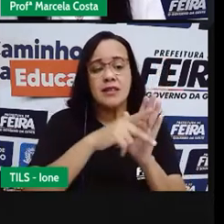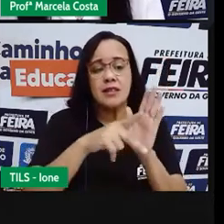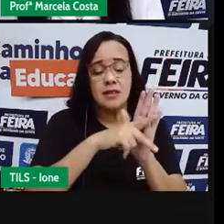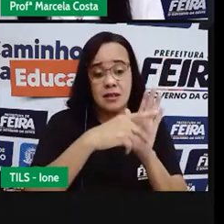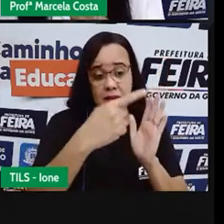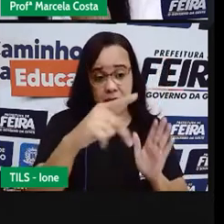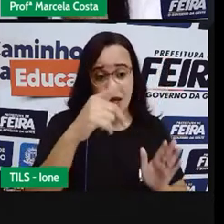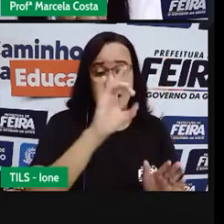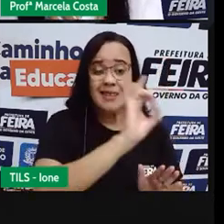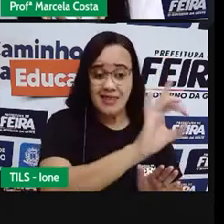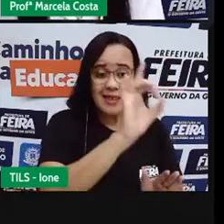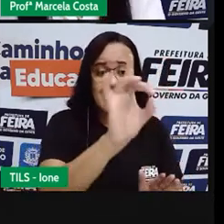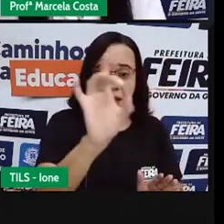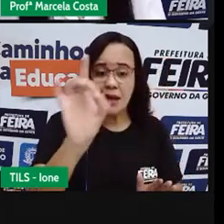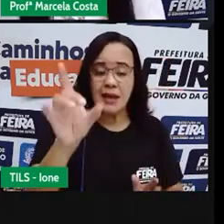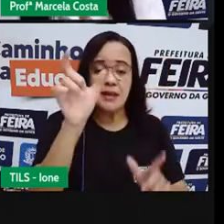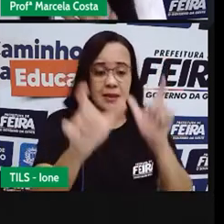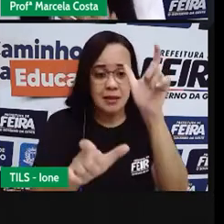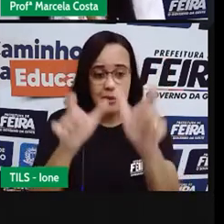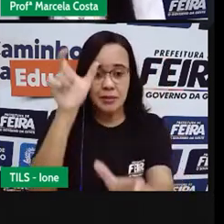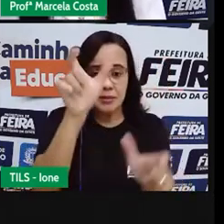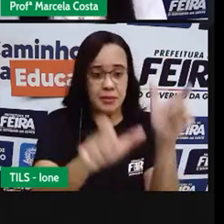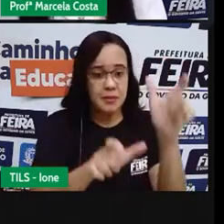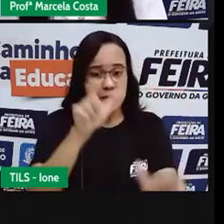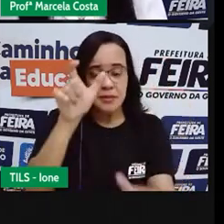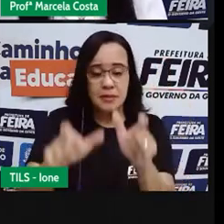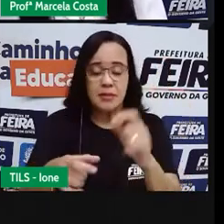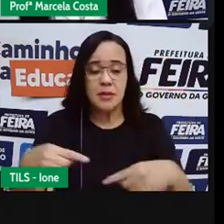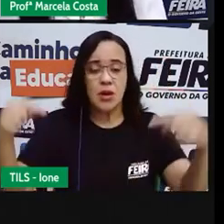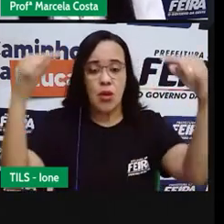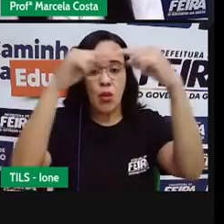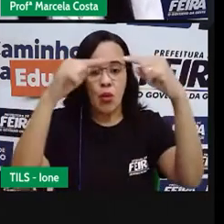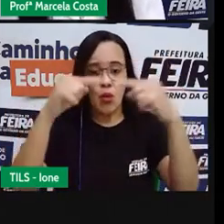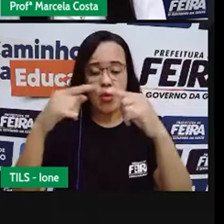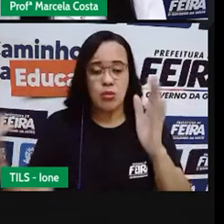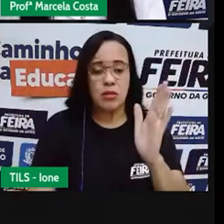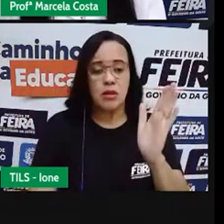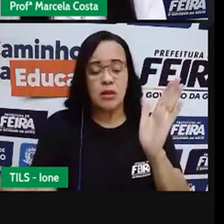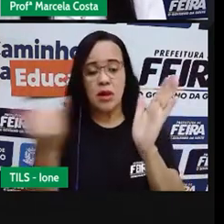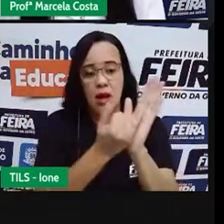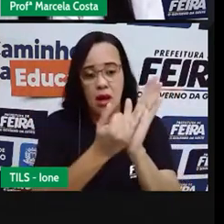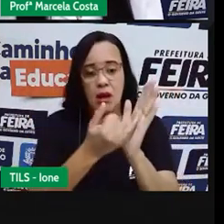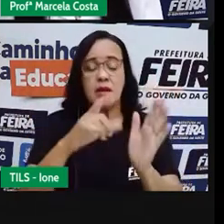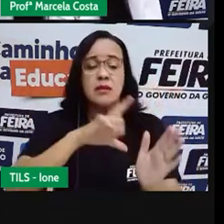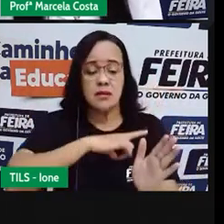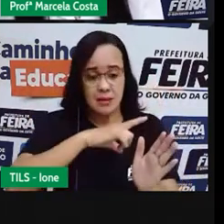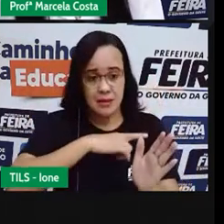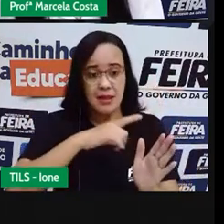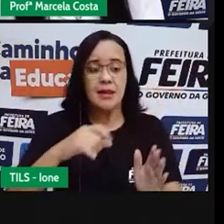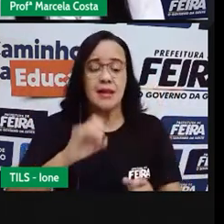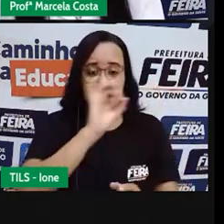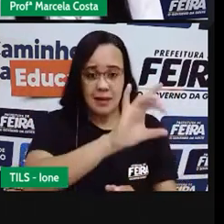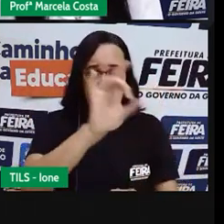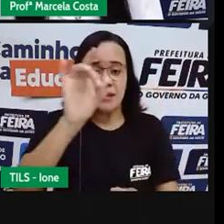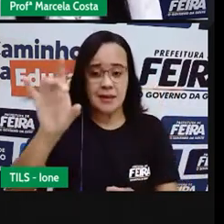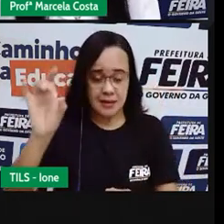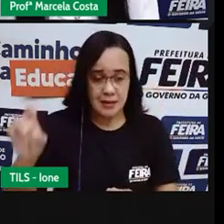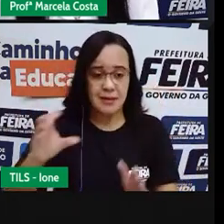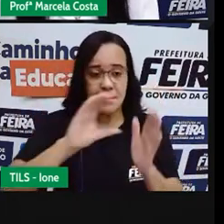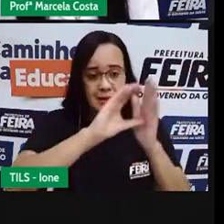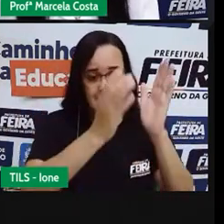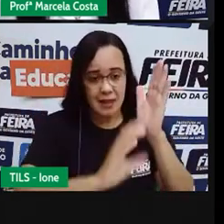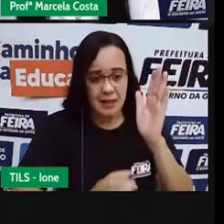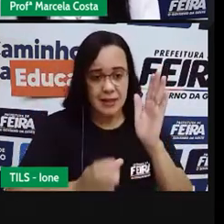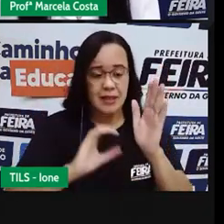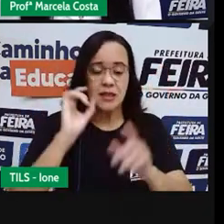Que dão identidade Pra uma pessoa São características, por exemplo